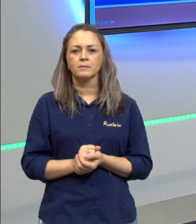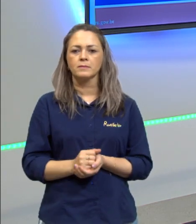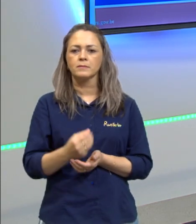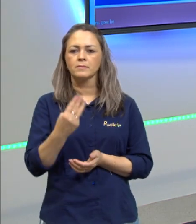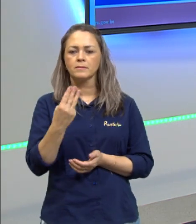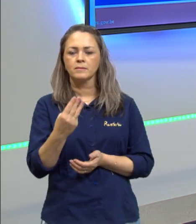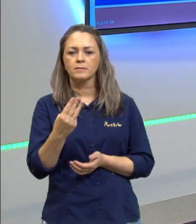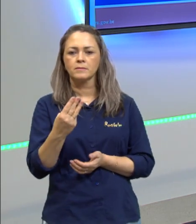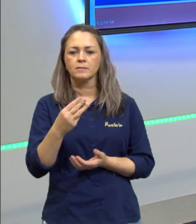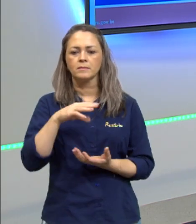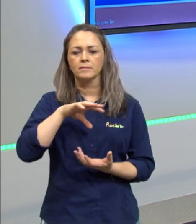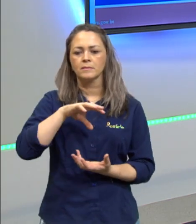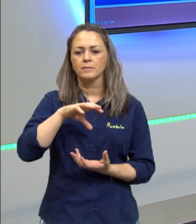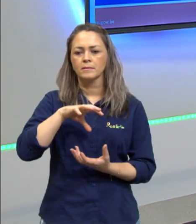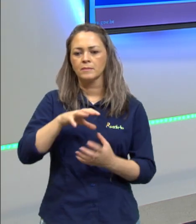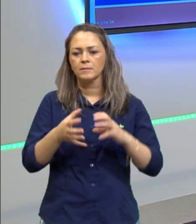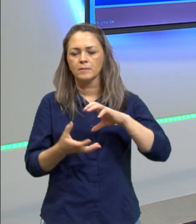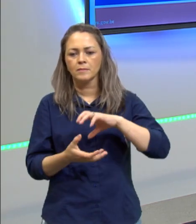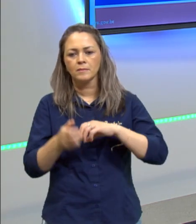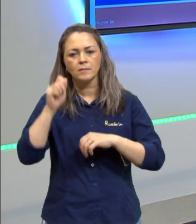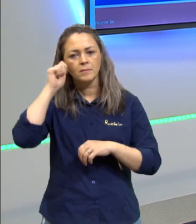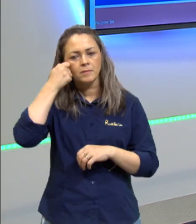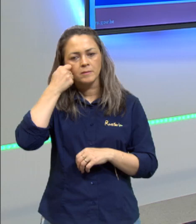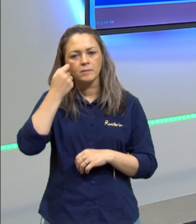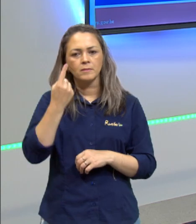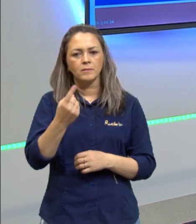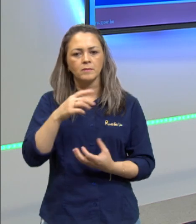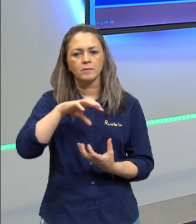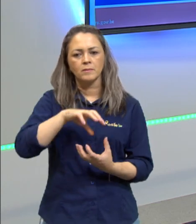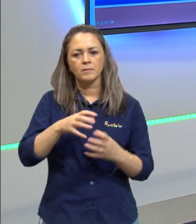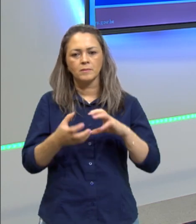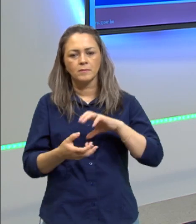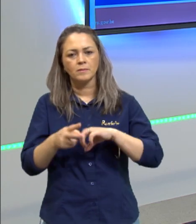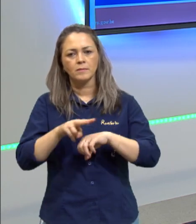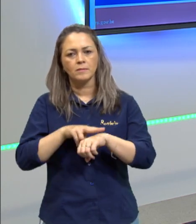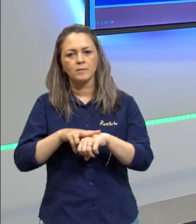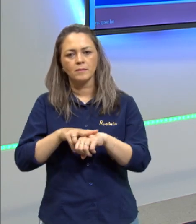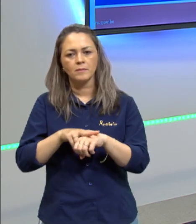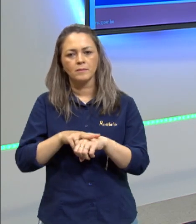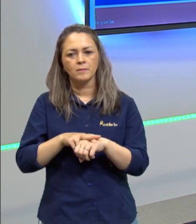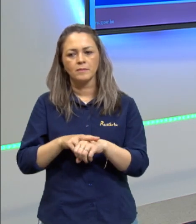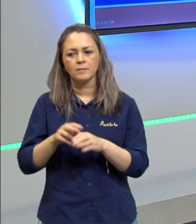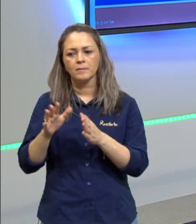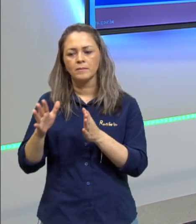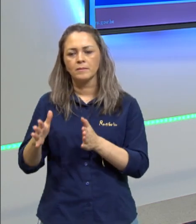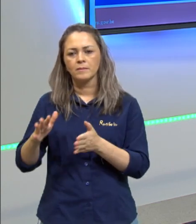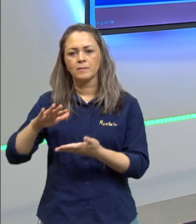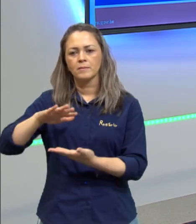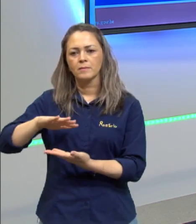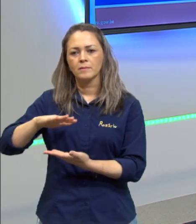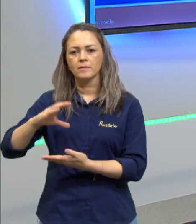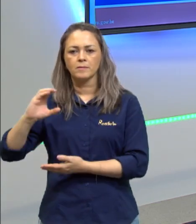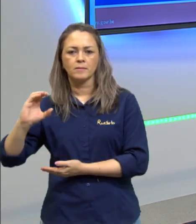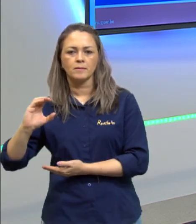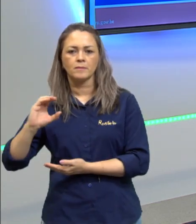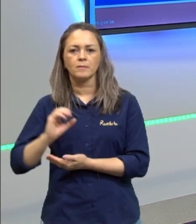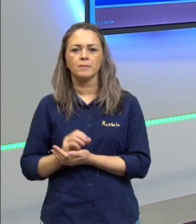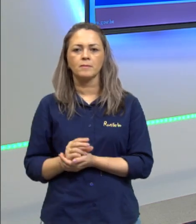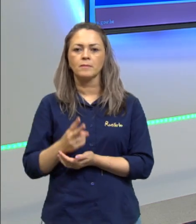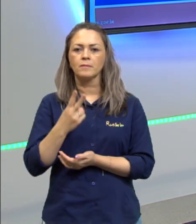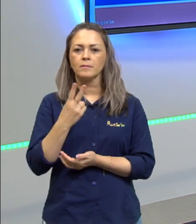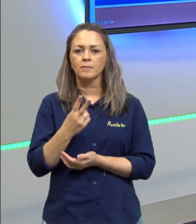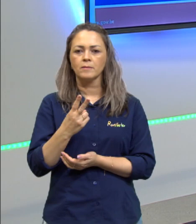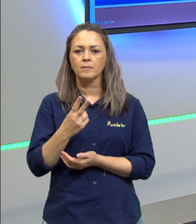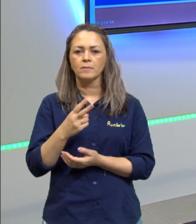bolas pretas e uma bola verde na urna C tem duas bolas